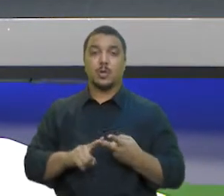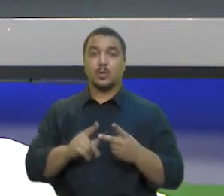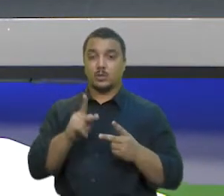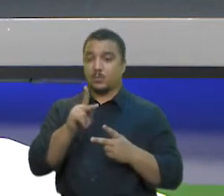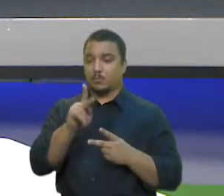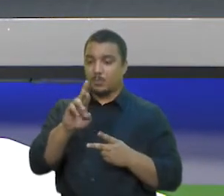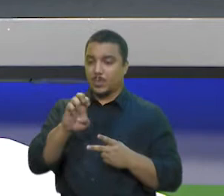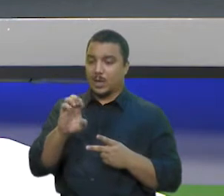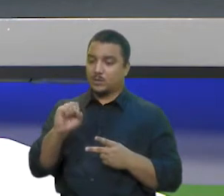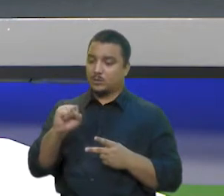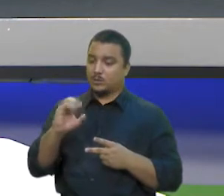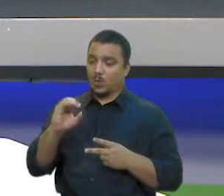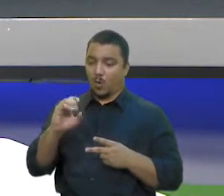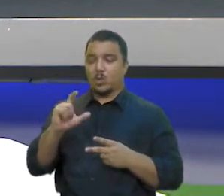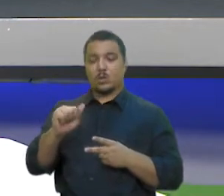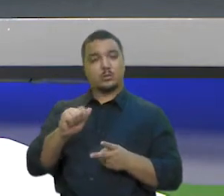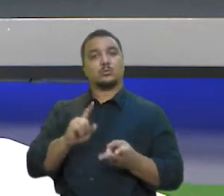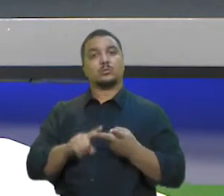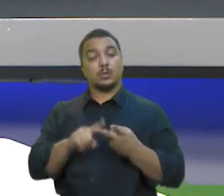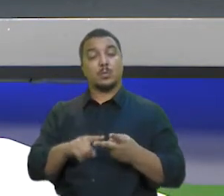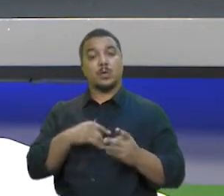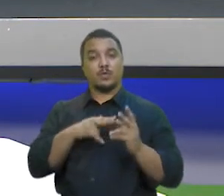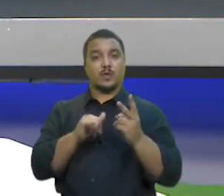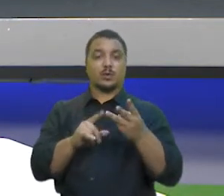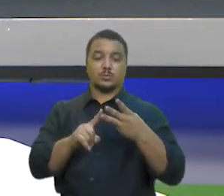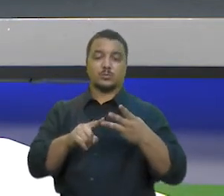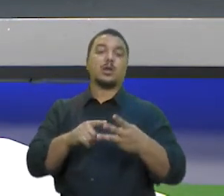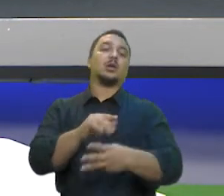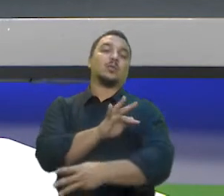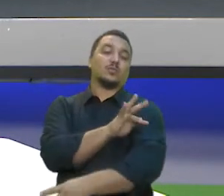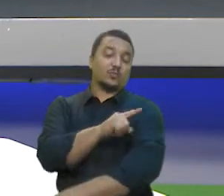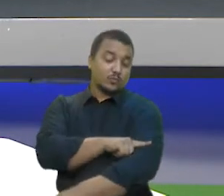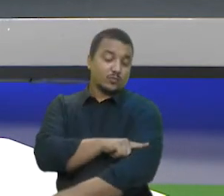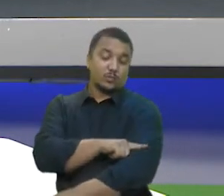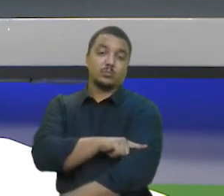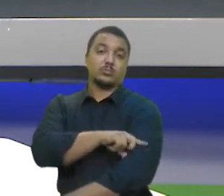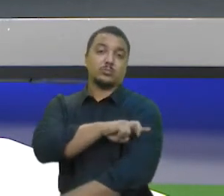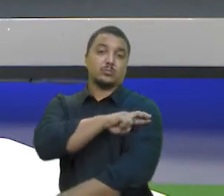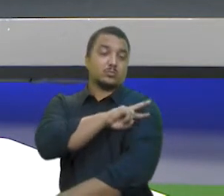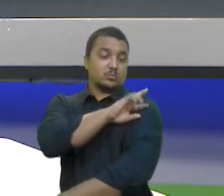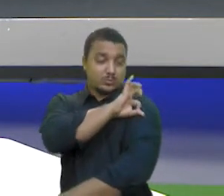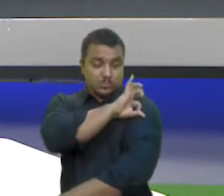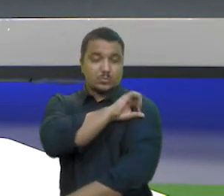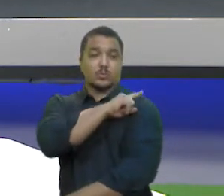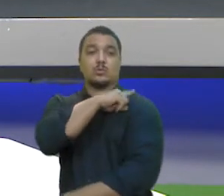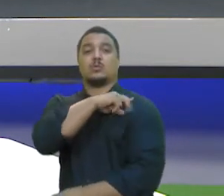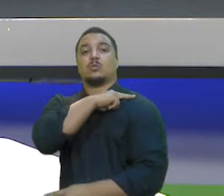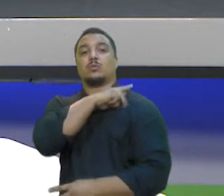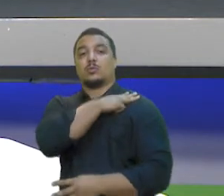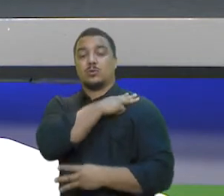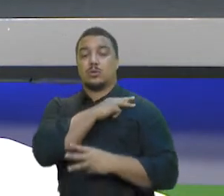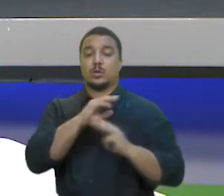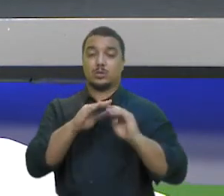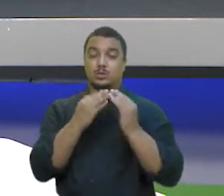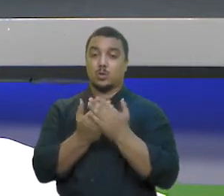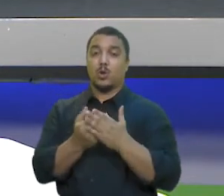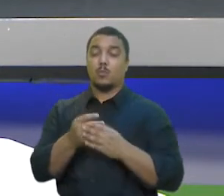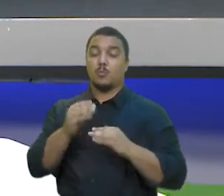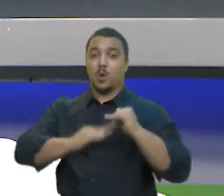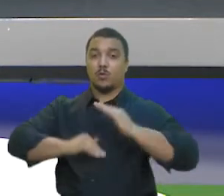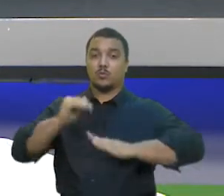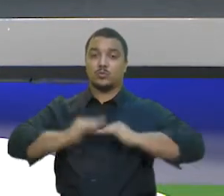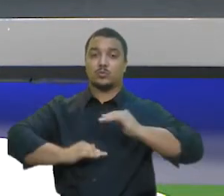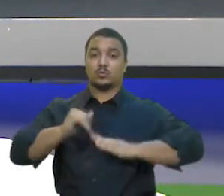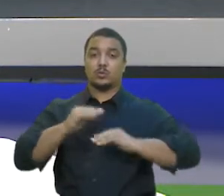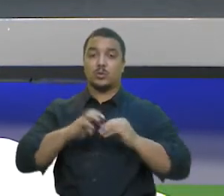da fila. Depois, na ordem, os do ensino fundamental, médio, ensino profissionalizante, da educação de jovens e